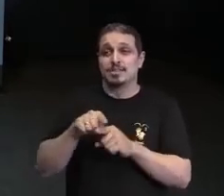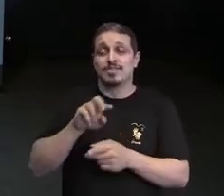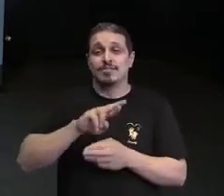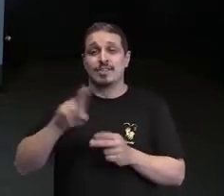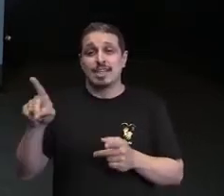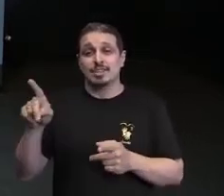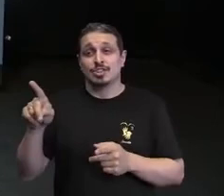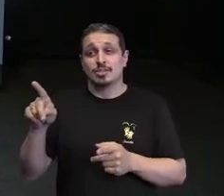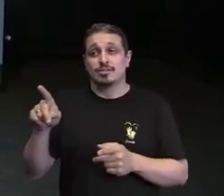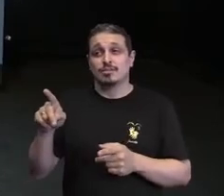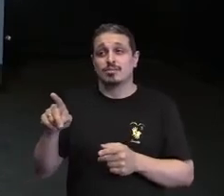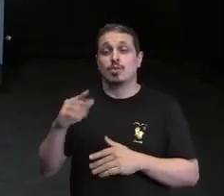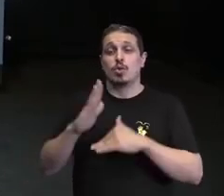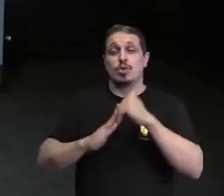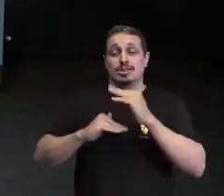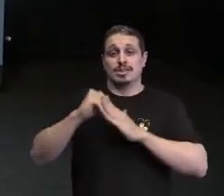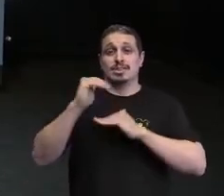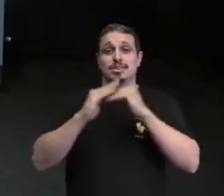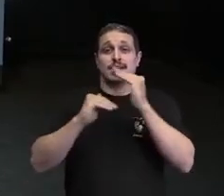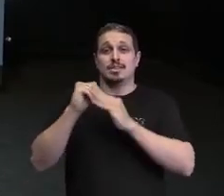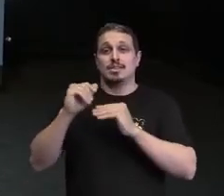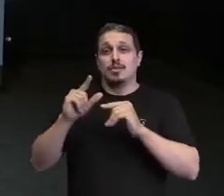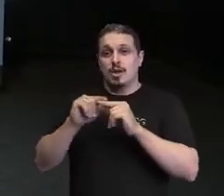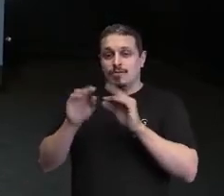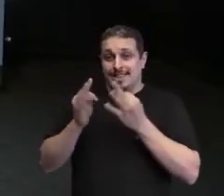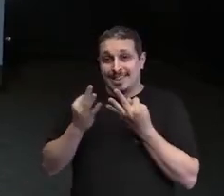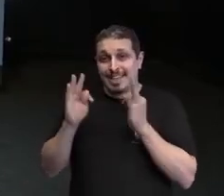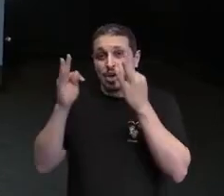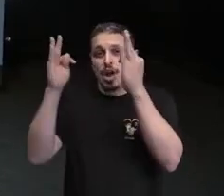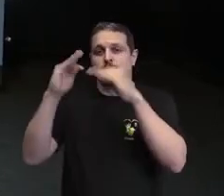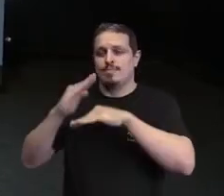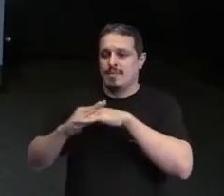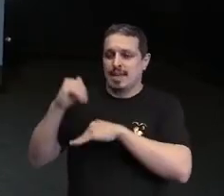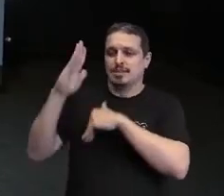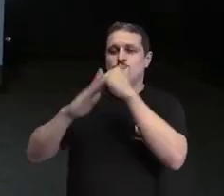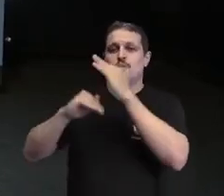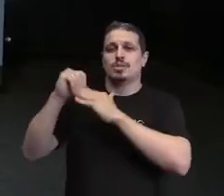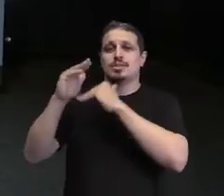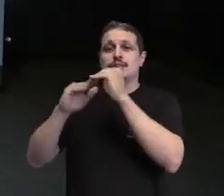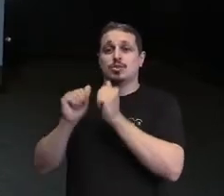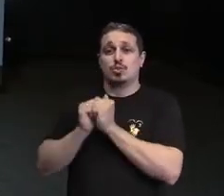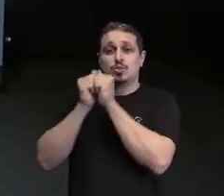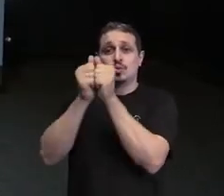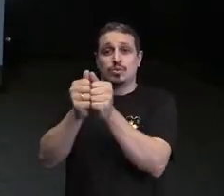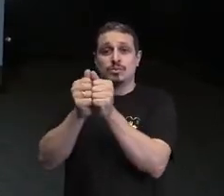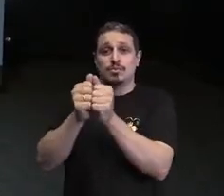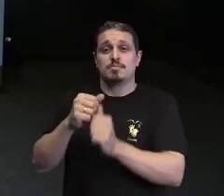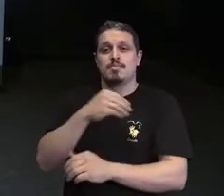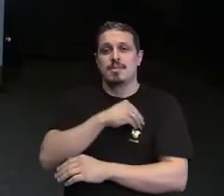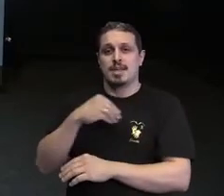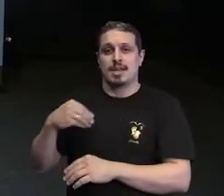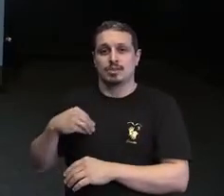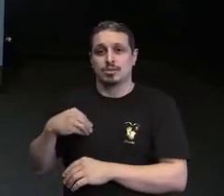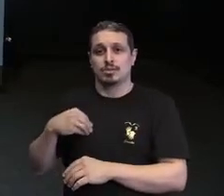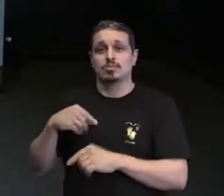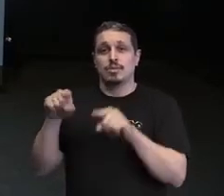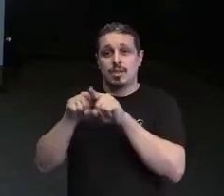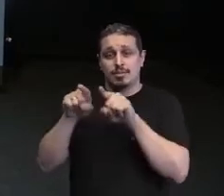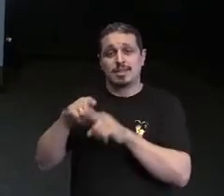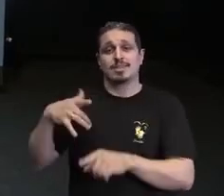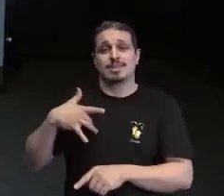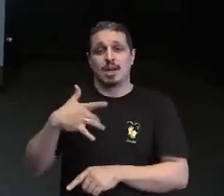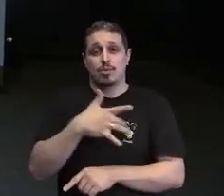forma concreta, teórico e prática, para que esse aluno de medicina, esse pediatra, esse profissional da saúde, esse futuro